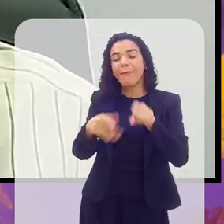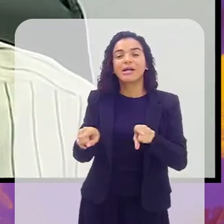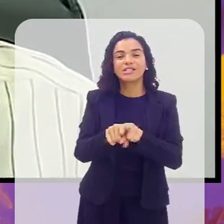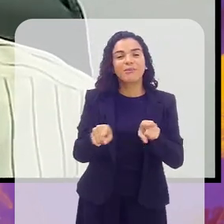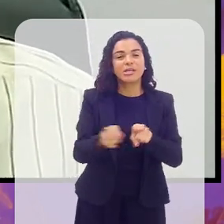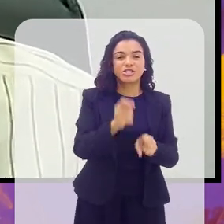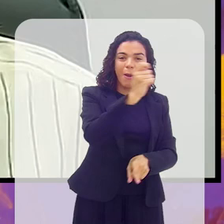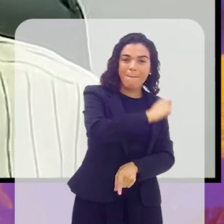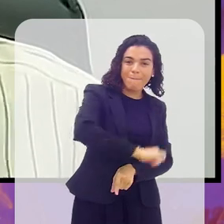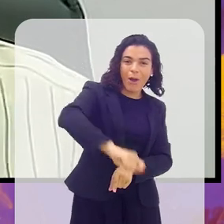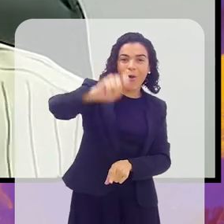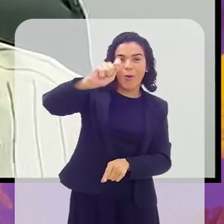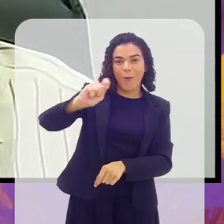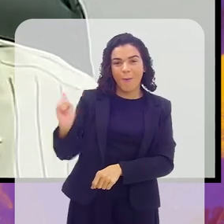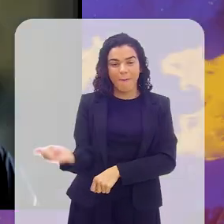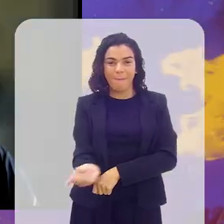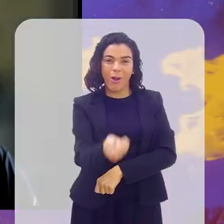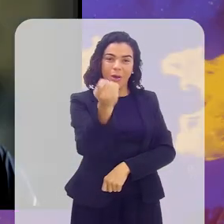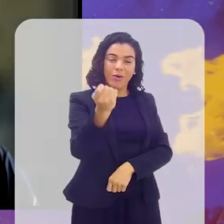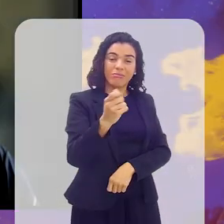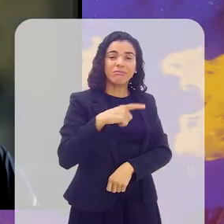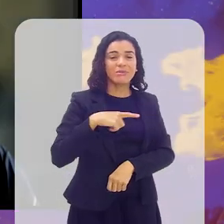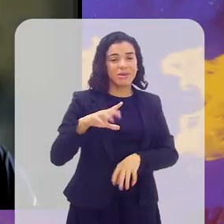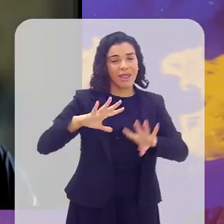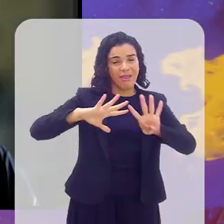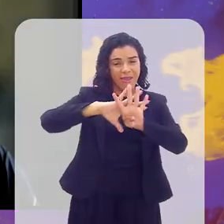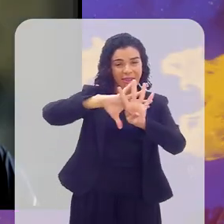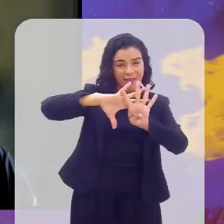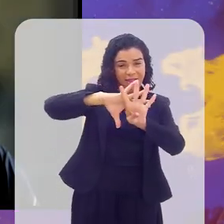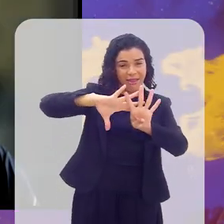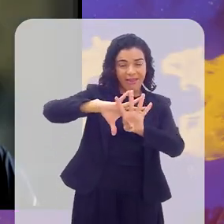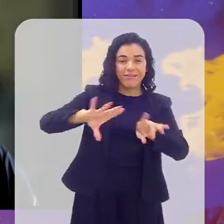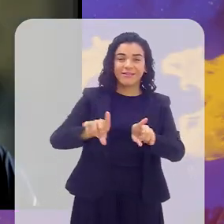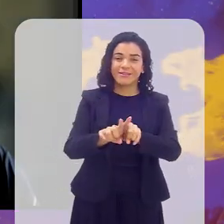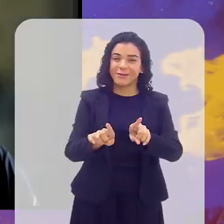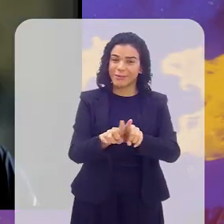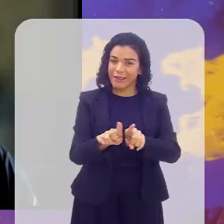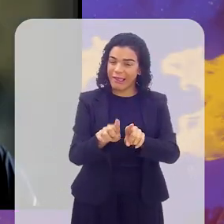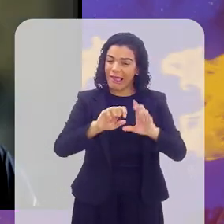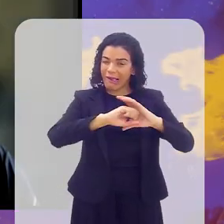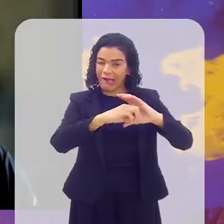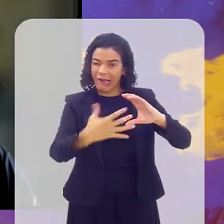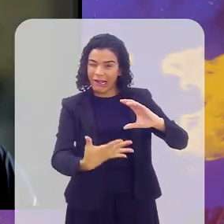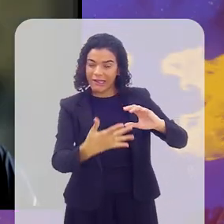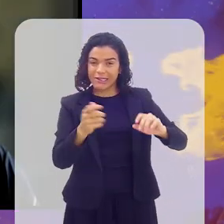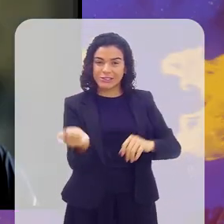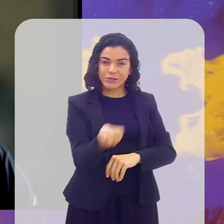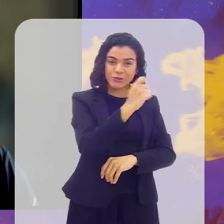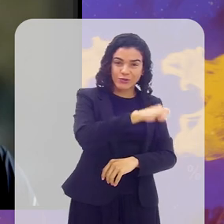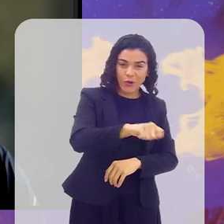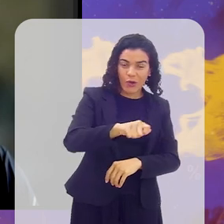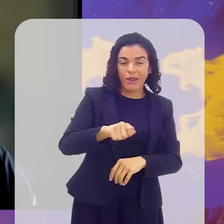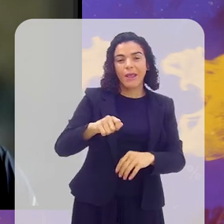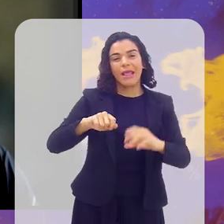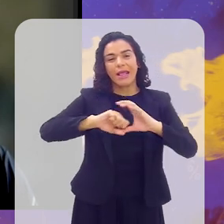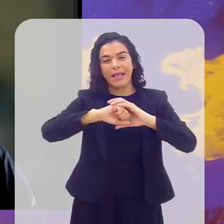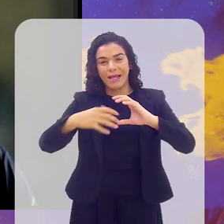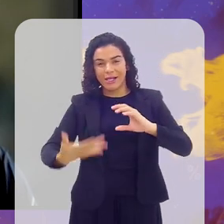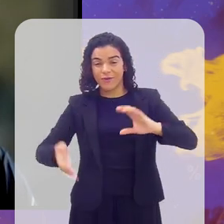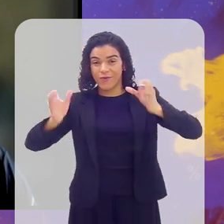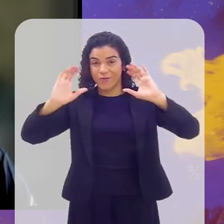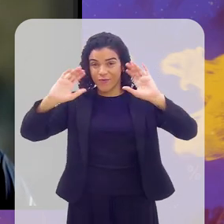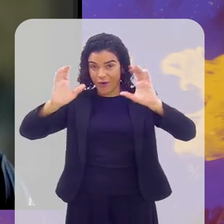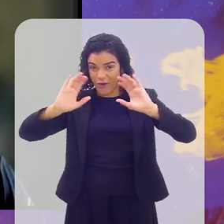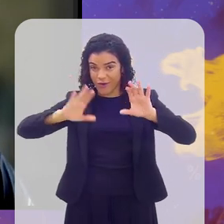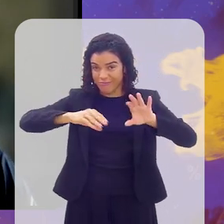Então, ele também tem rede, que é uma característica do tênis, que também é uma característica do vôlei. E o vôlei